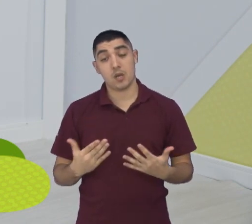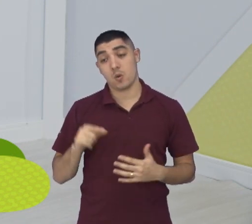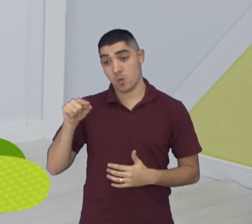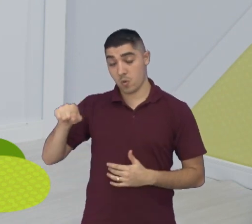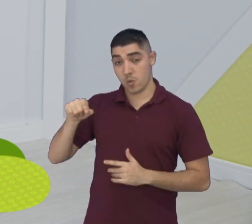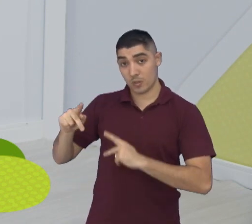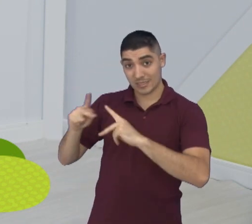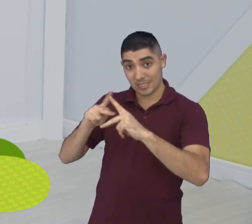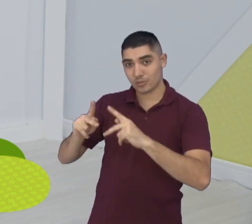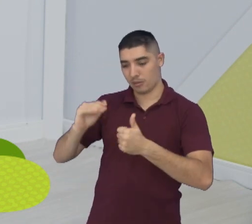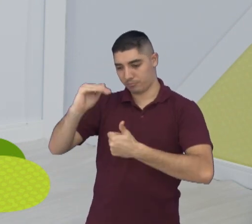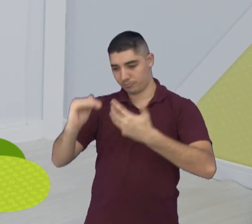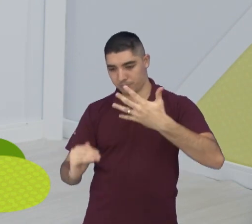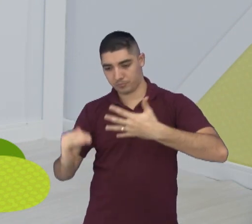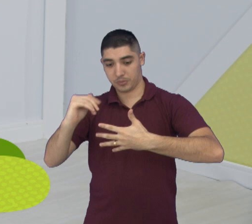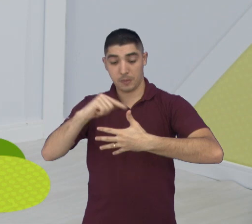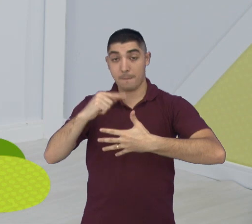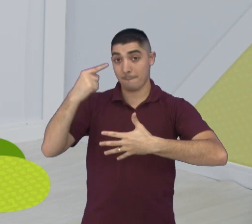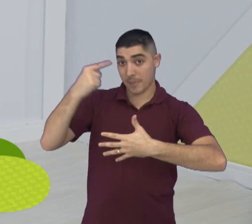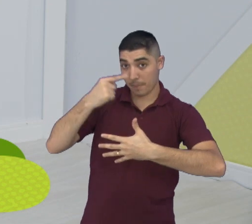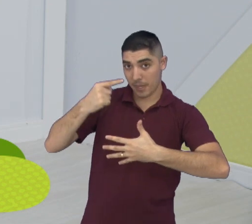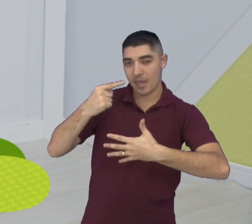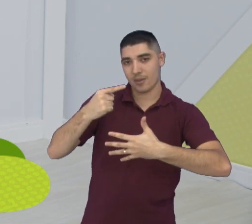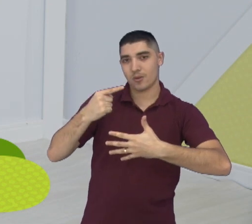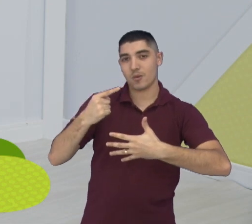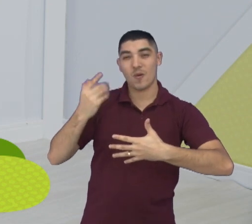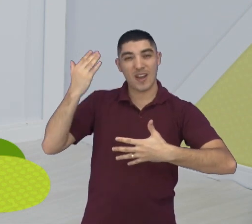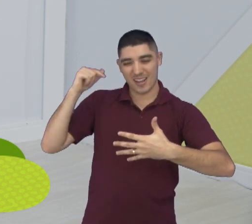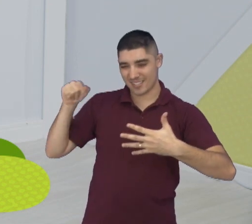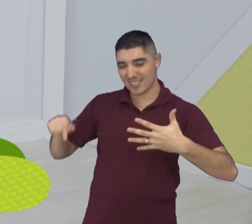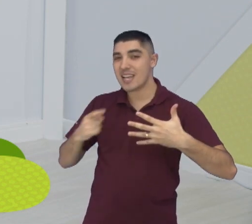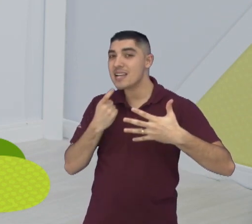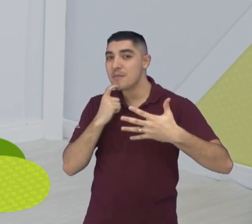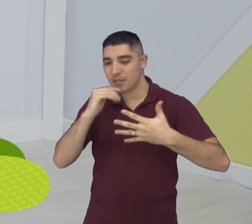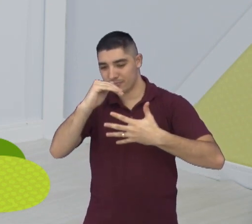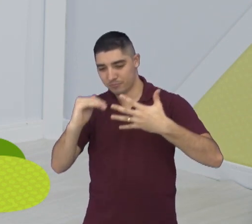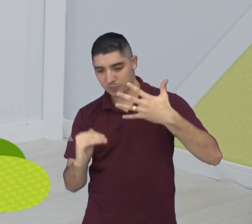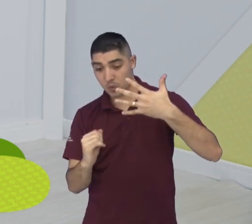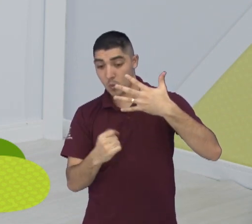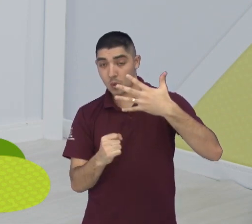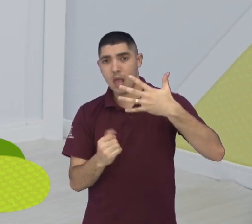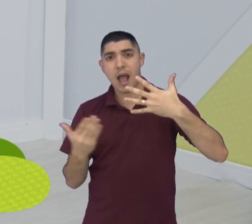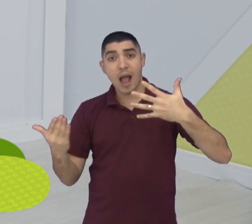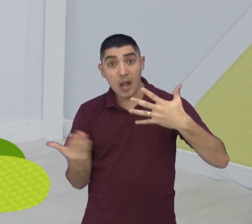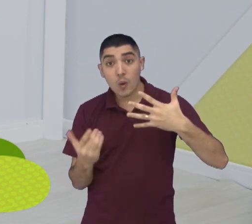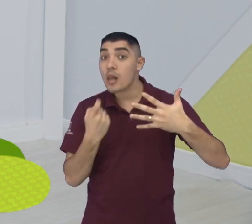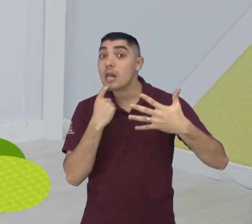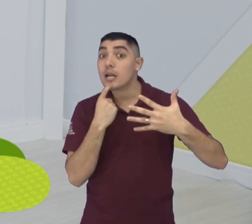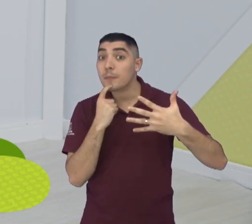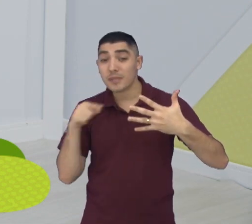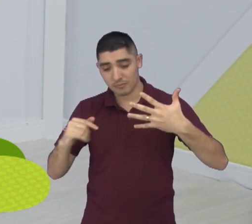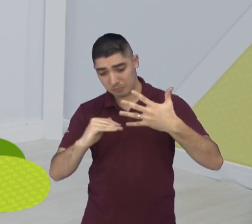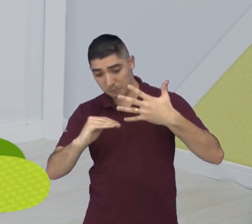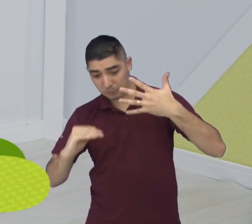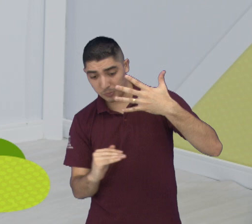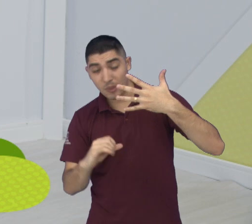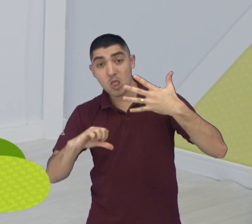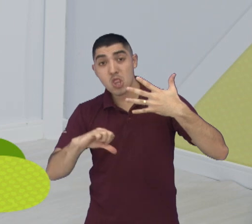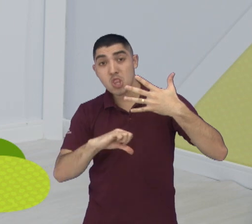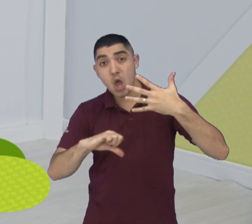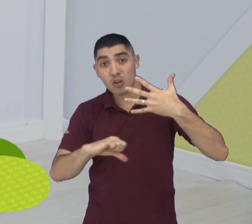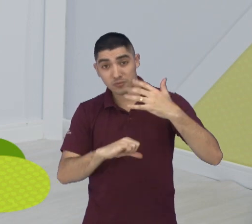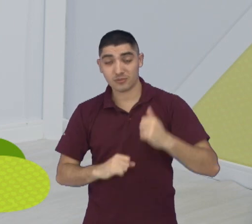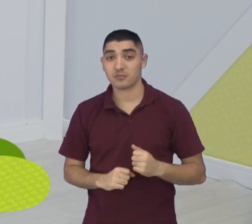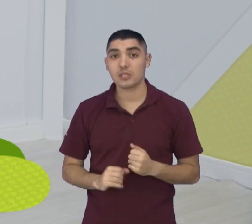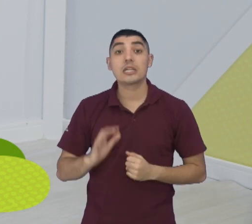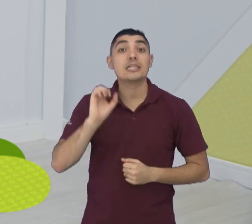o São José primeiro, terminou em primeiro, vai enfrentar, na época, o oitavo, o Campinas, hoje o Campinas nem aparece entre os oito primeiros, ele caiu para nono, se fosse